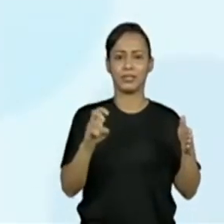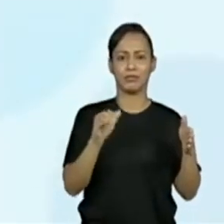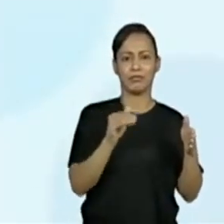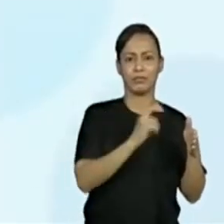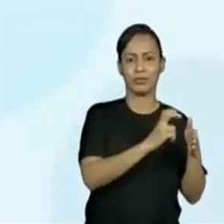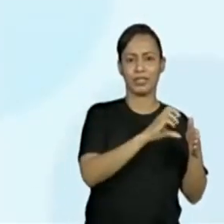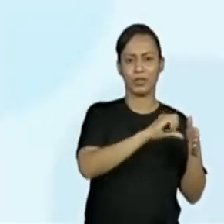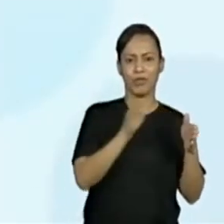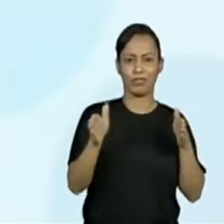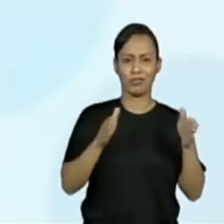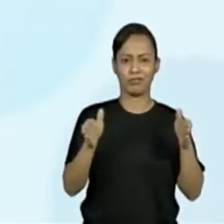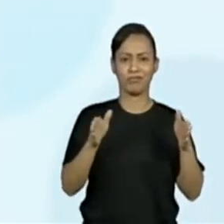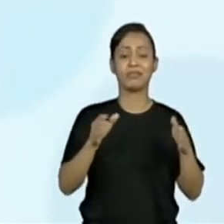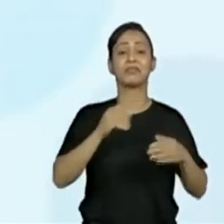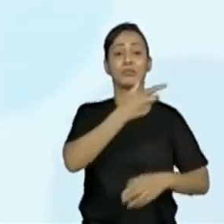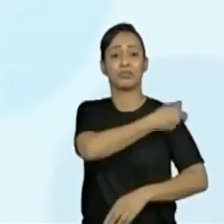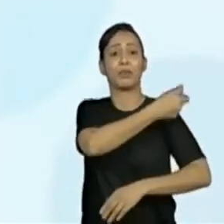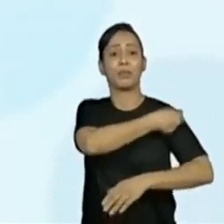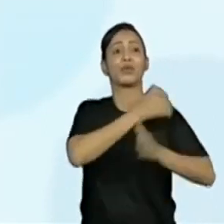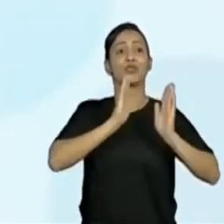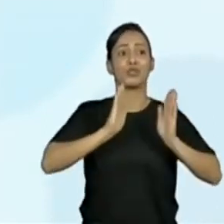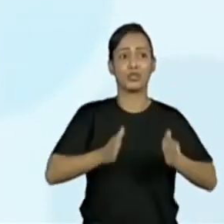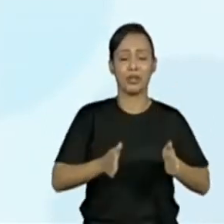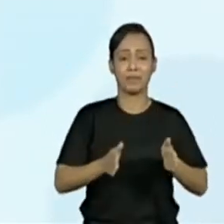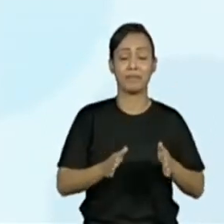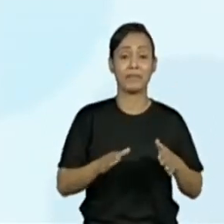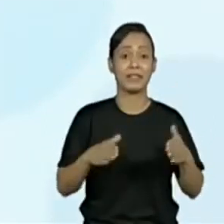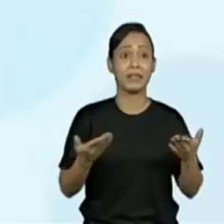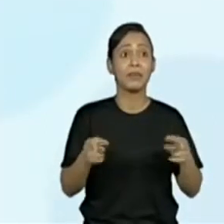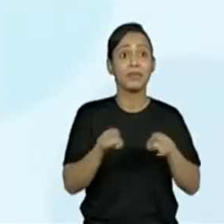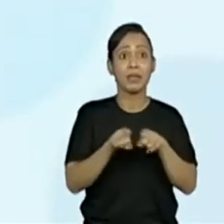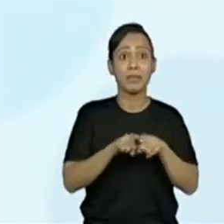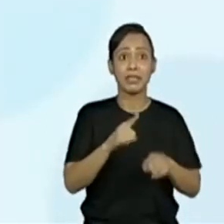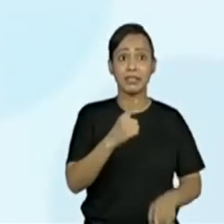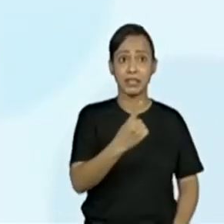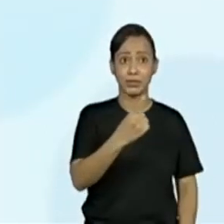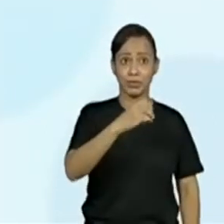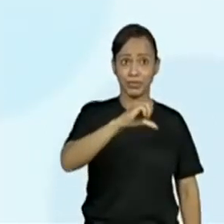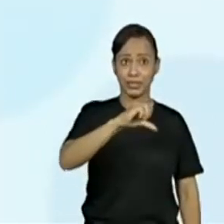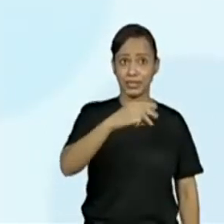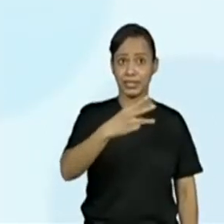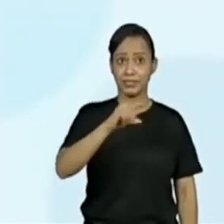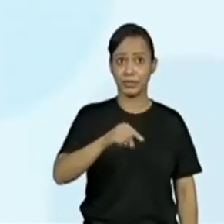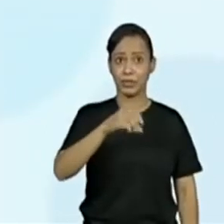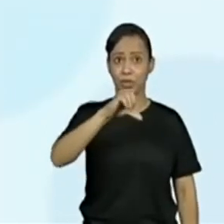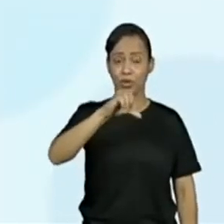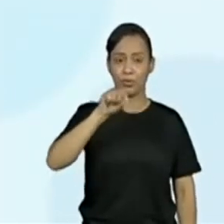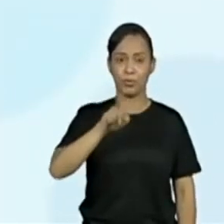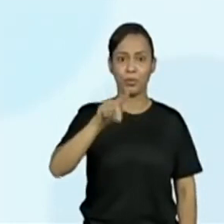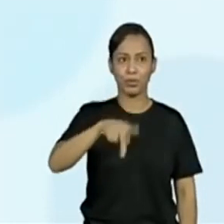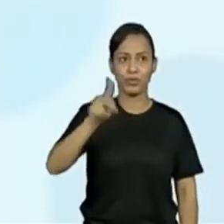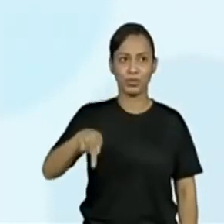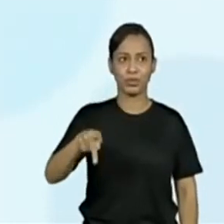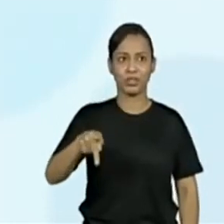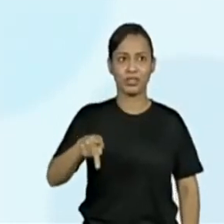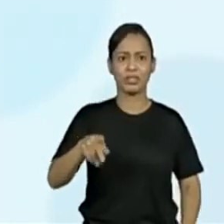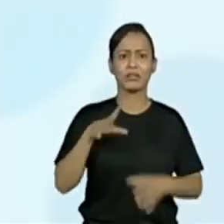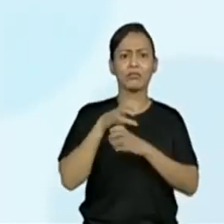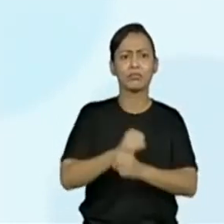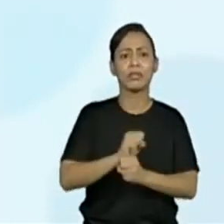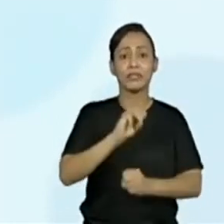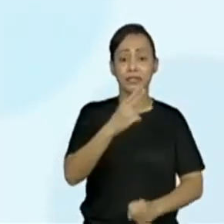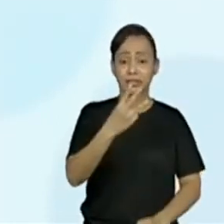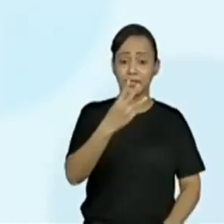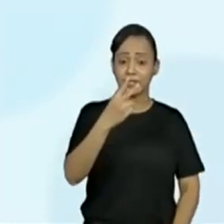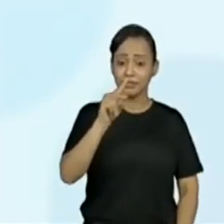,3% de cobertura e 193,9 mil professores. Ou seja, ele